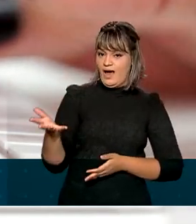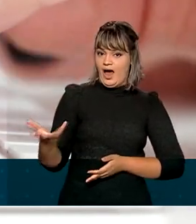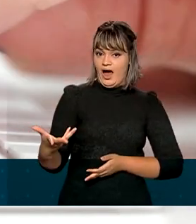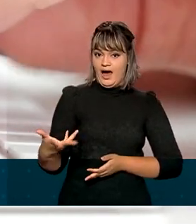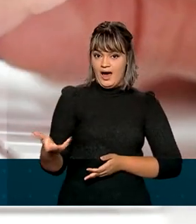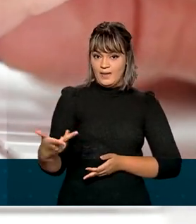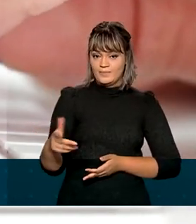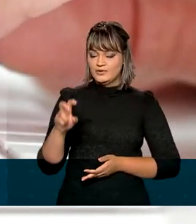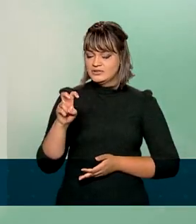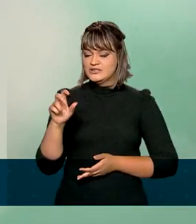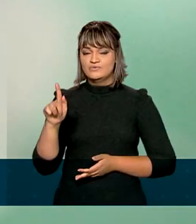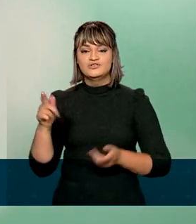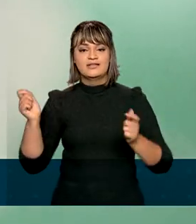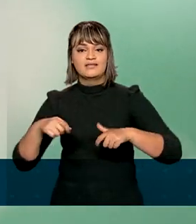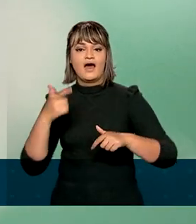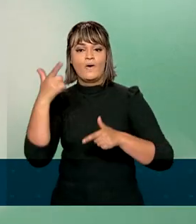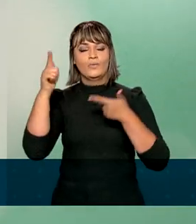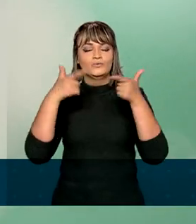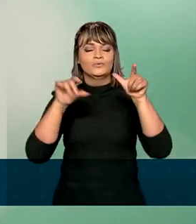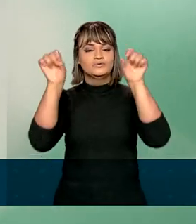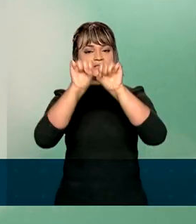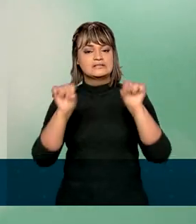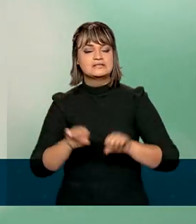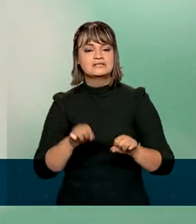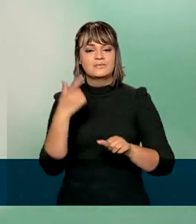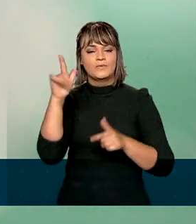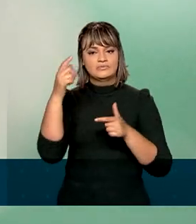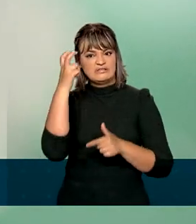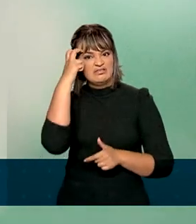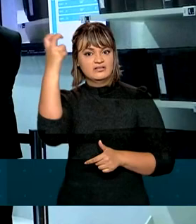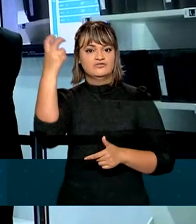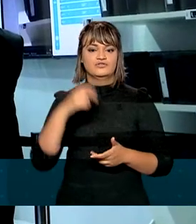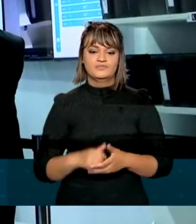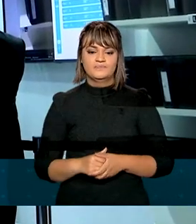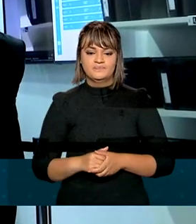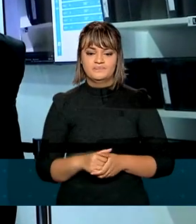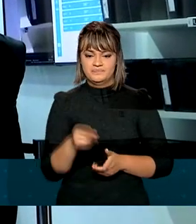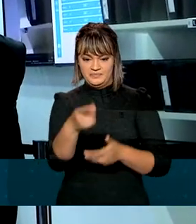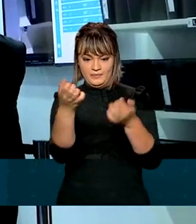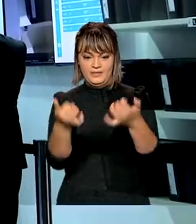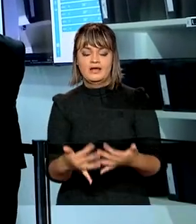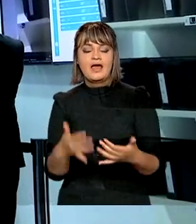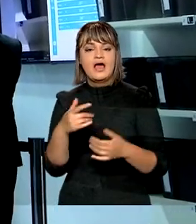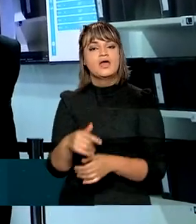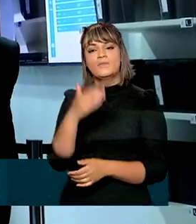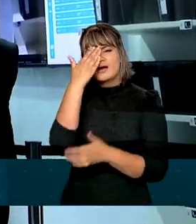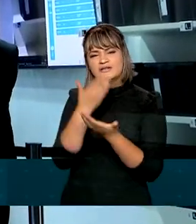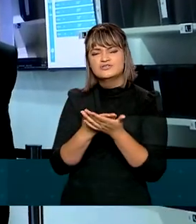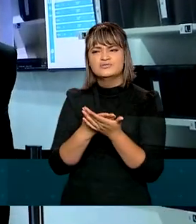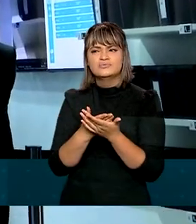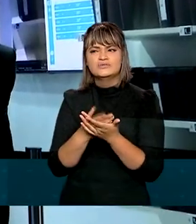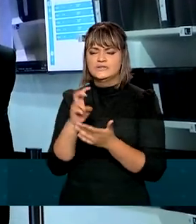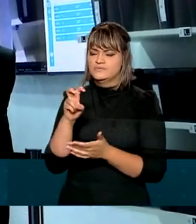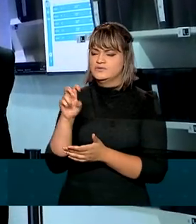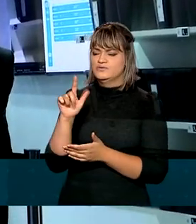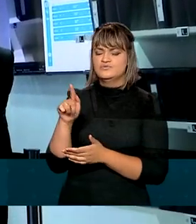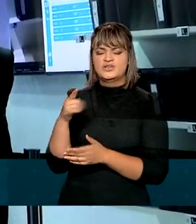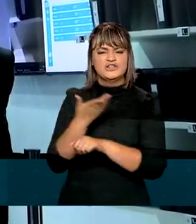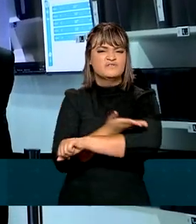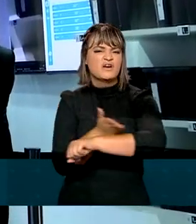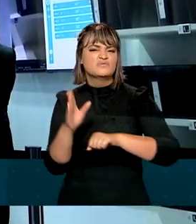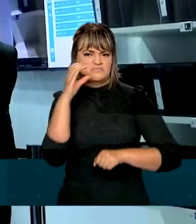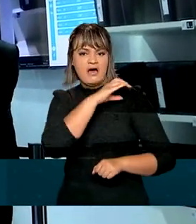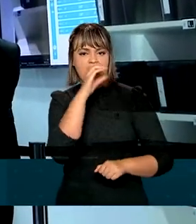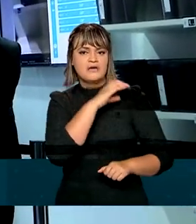rápida, ela permite sistemas ainda mais inteligentes. Eu acredito muito numa adoção muito rápida do 5G, que vai